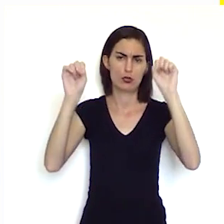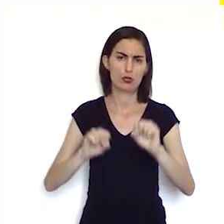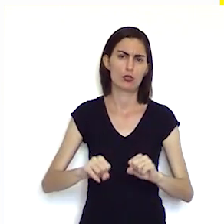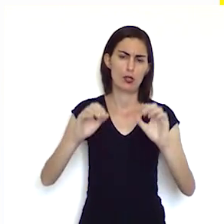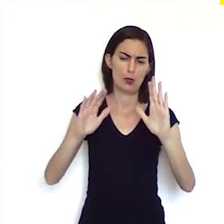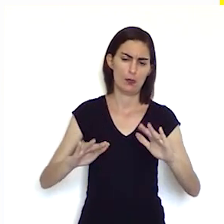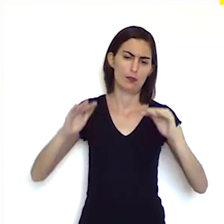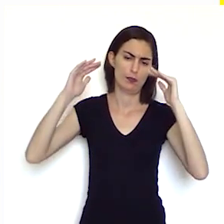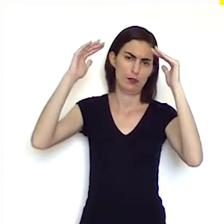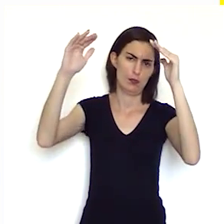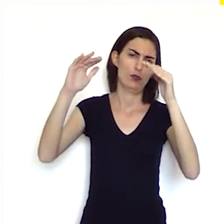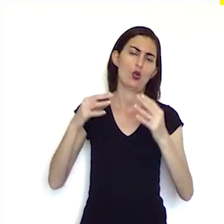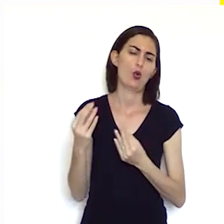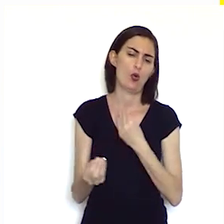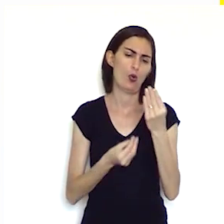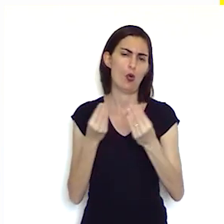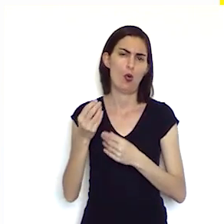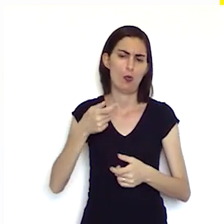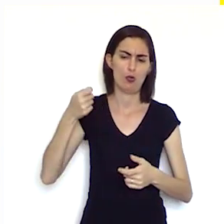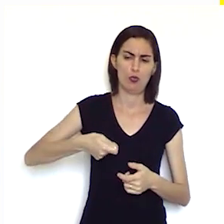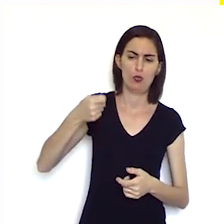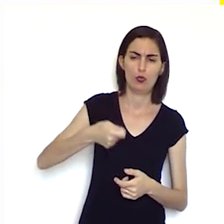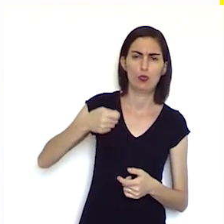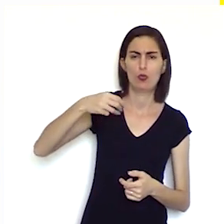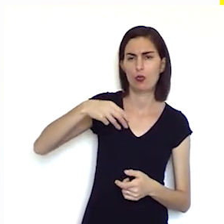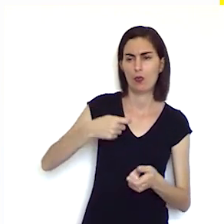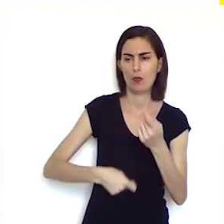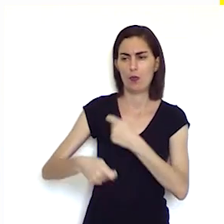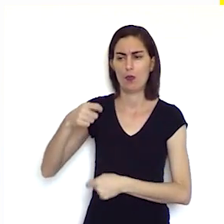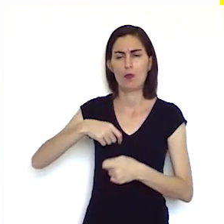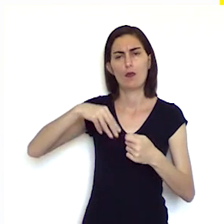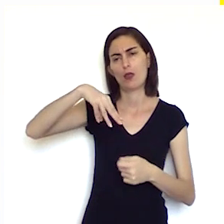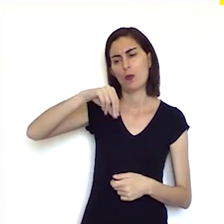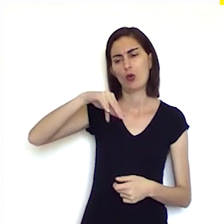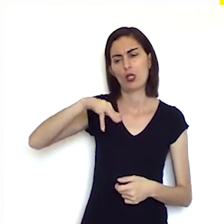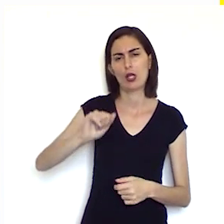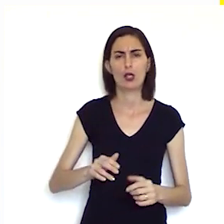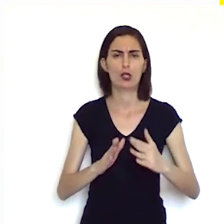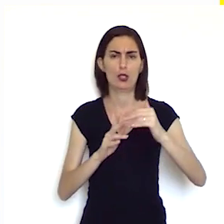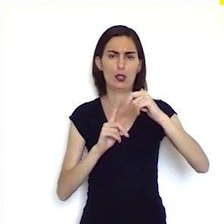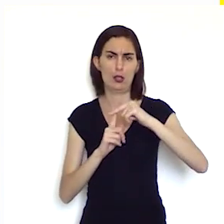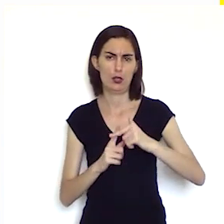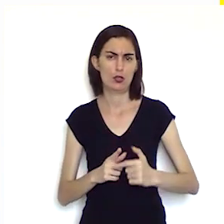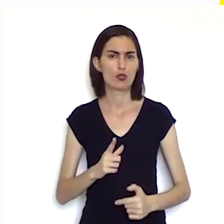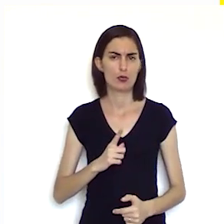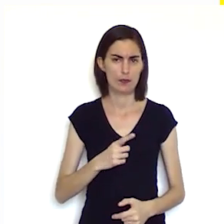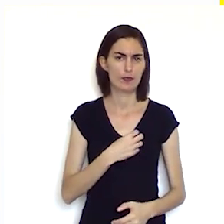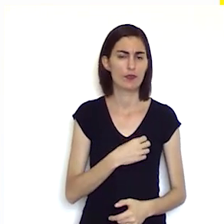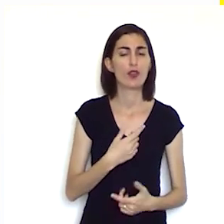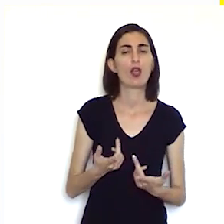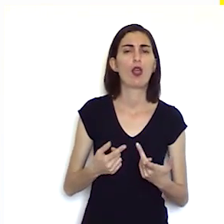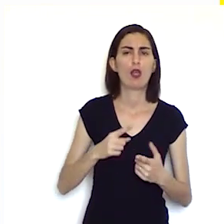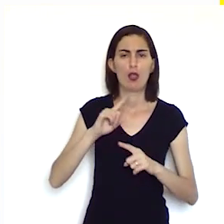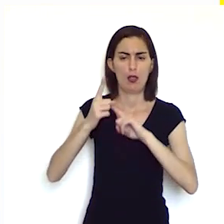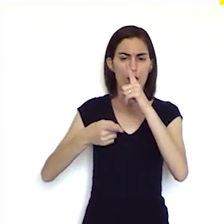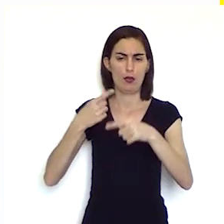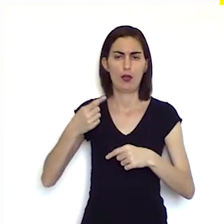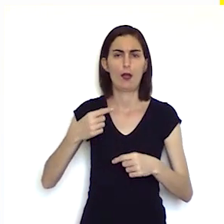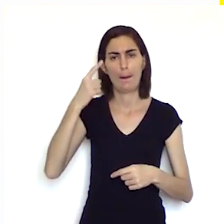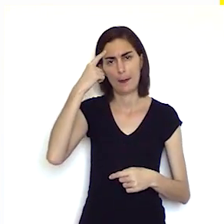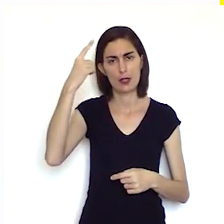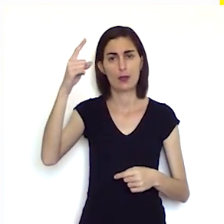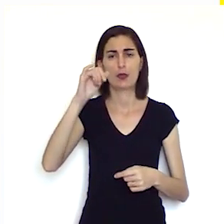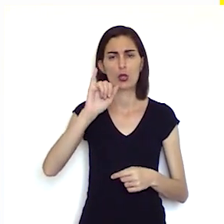absolutista e a forma controladora como as monarquias e a igreja agiam assim surgiu o pensamento